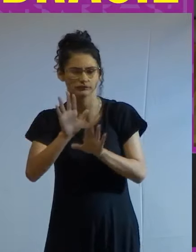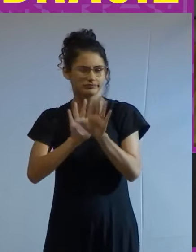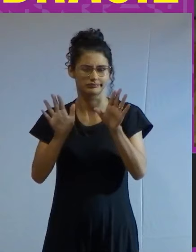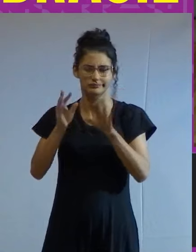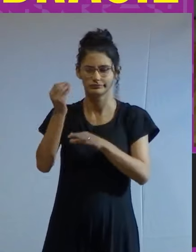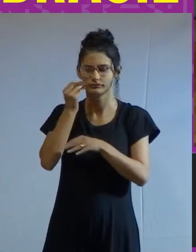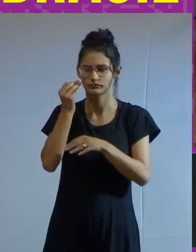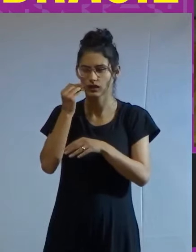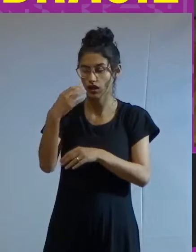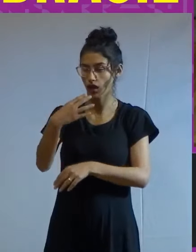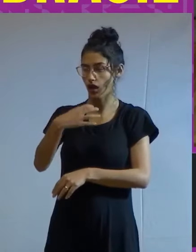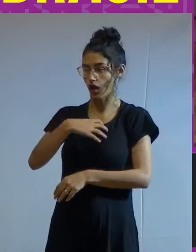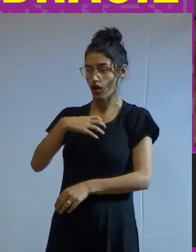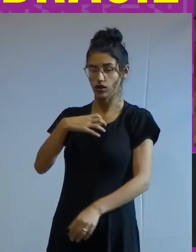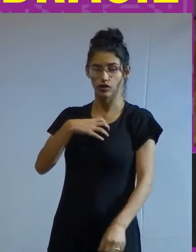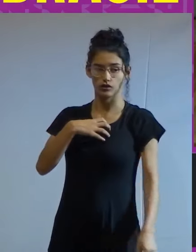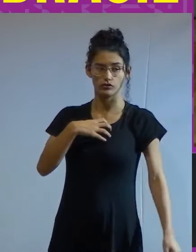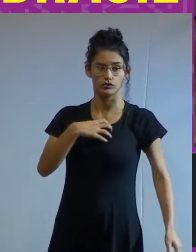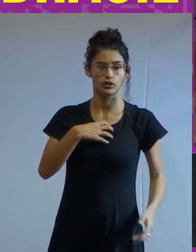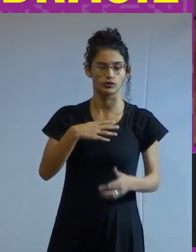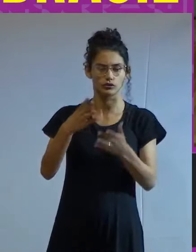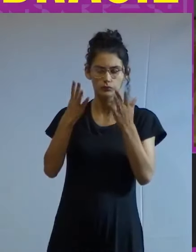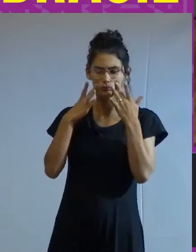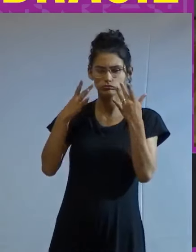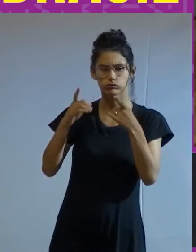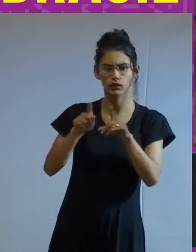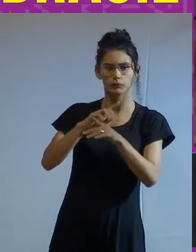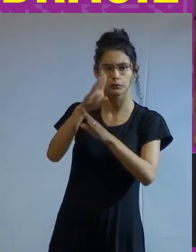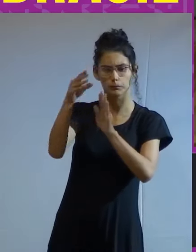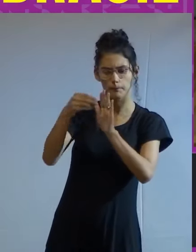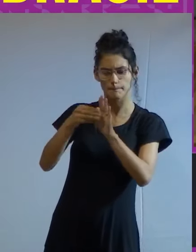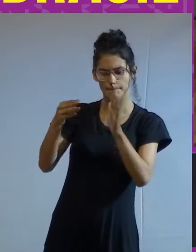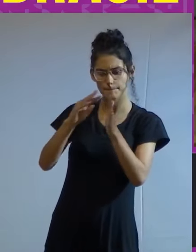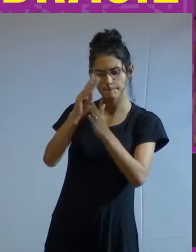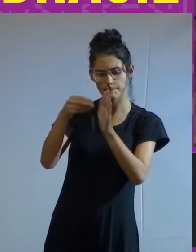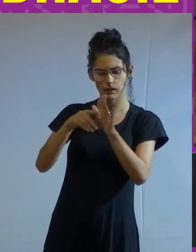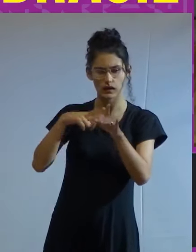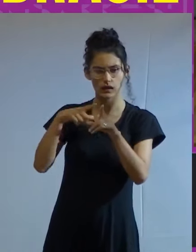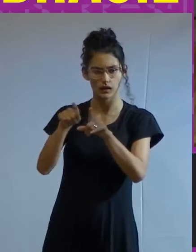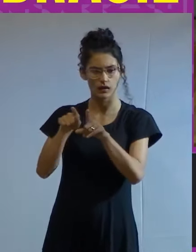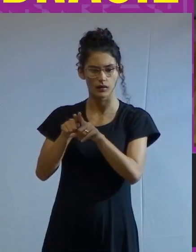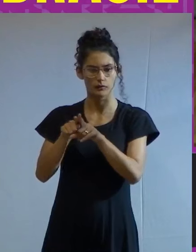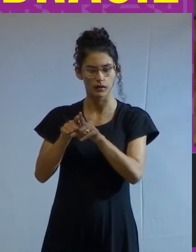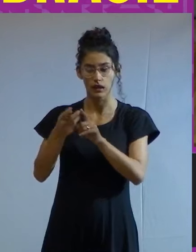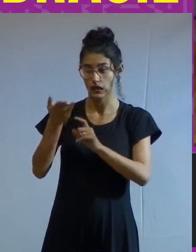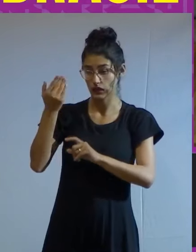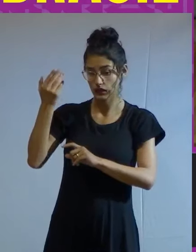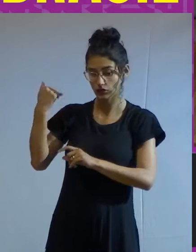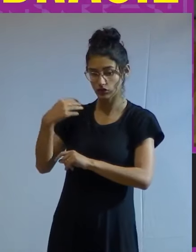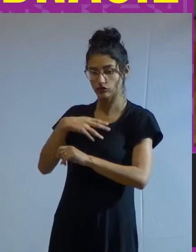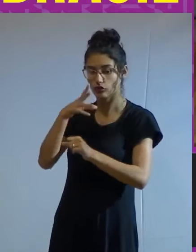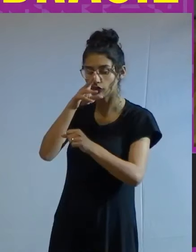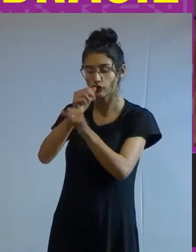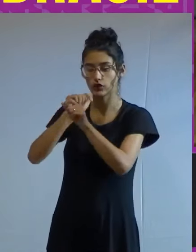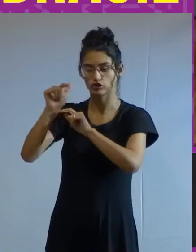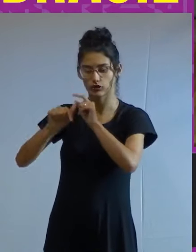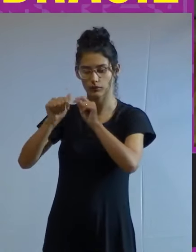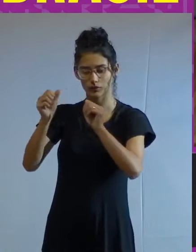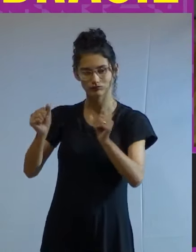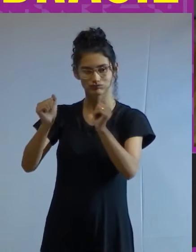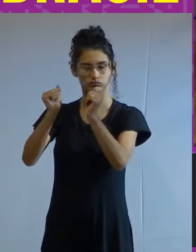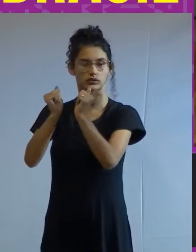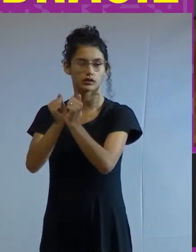em tais condições, atrair e fixar uma parte substancial da antiga força de trabalho escravo,